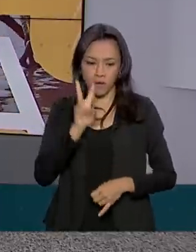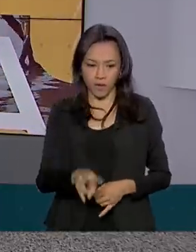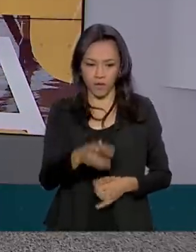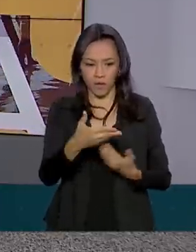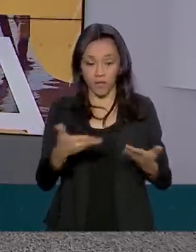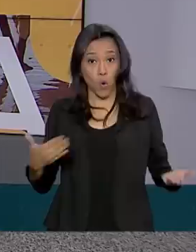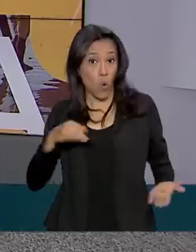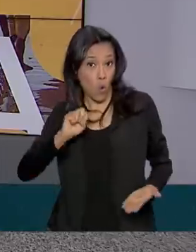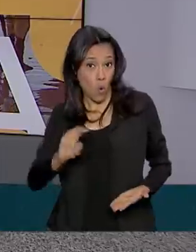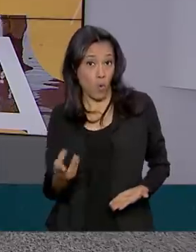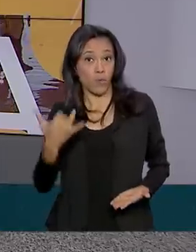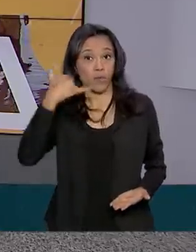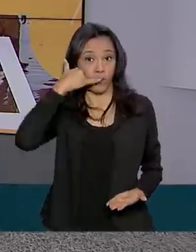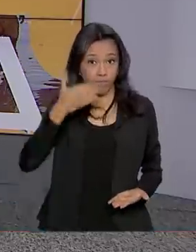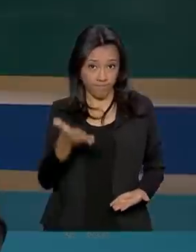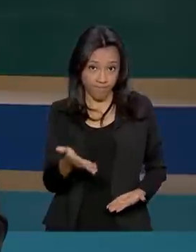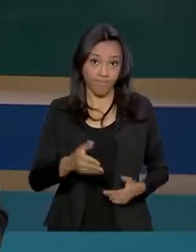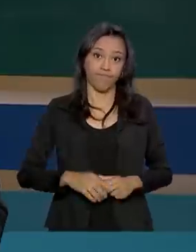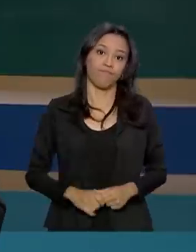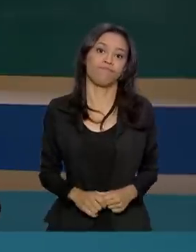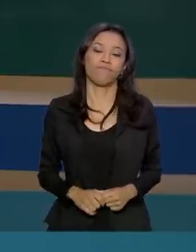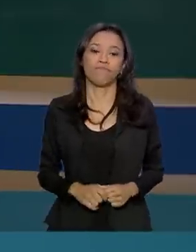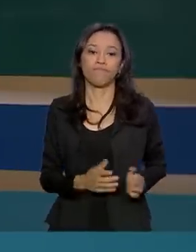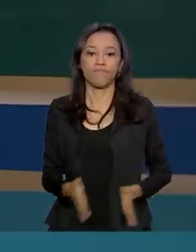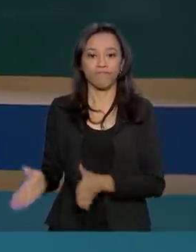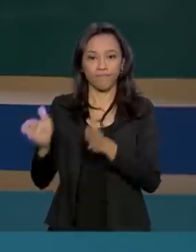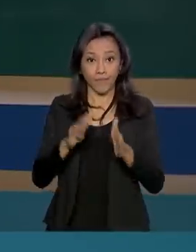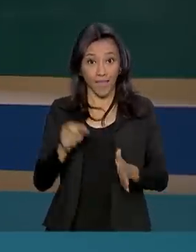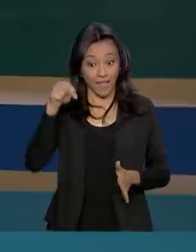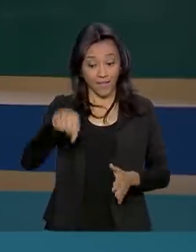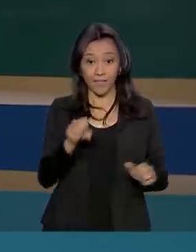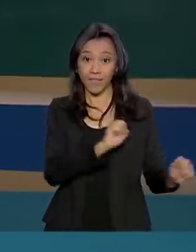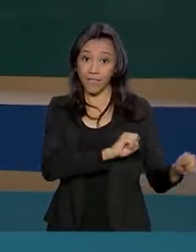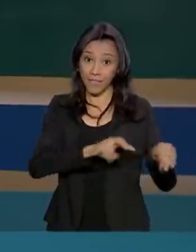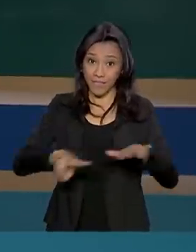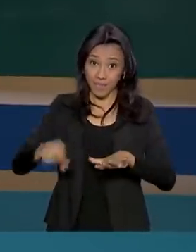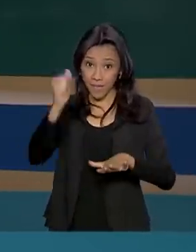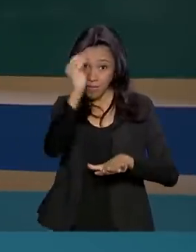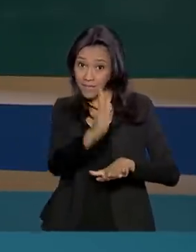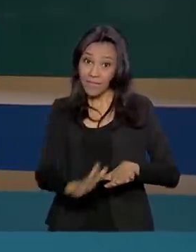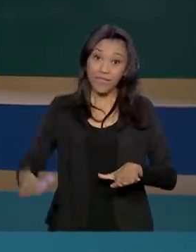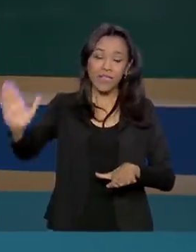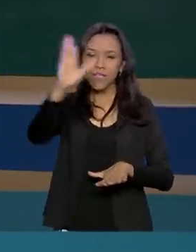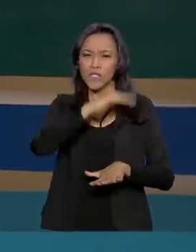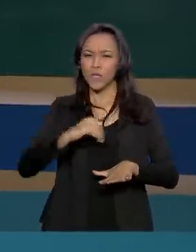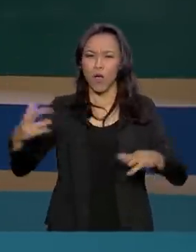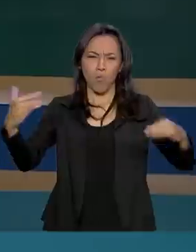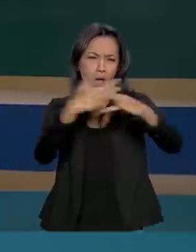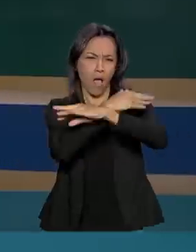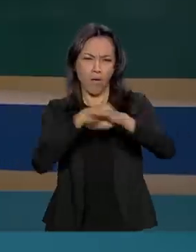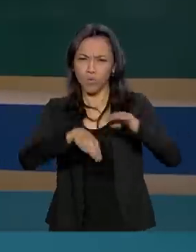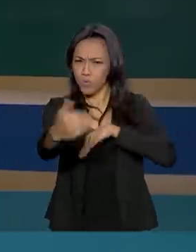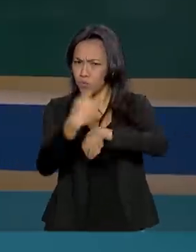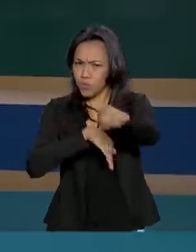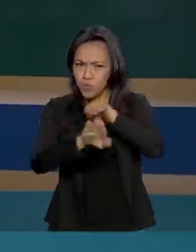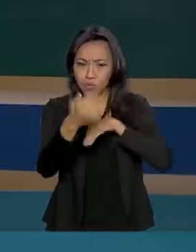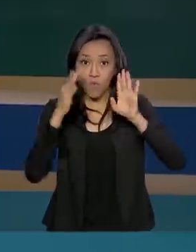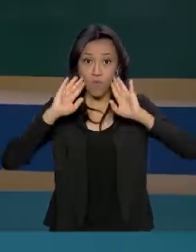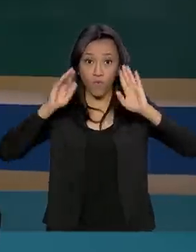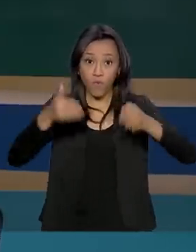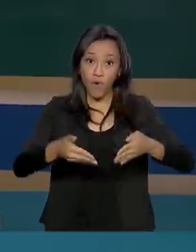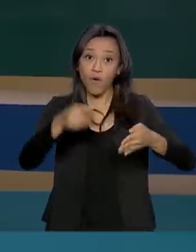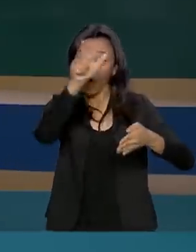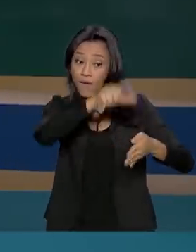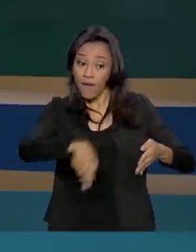ou ligar para a central da ANP. Estamos na Semana Nacional do Trânsito. O foco este ano são aqueles